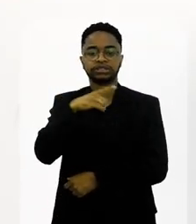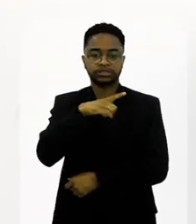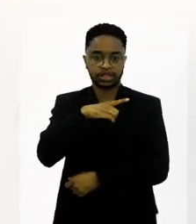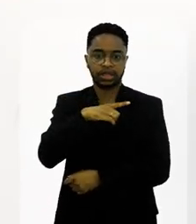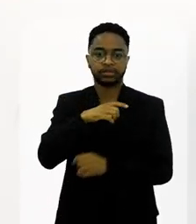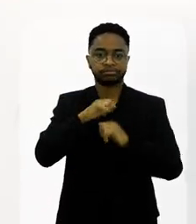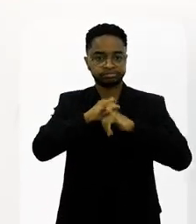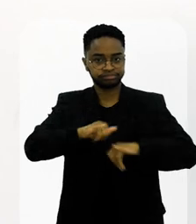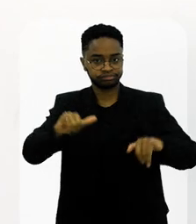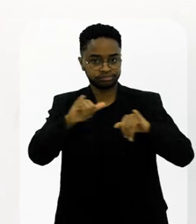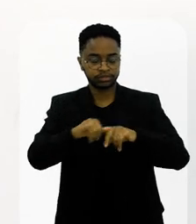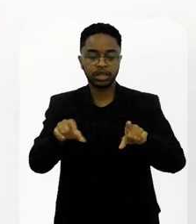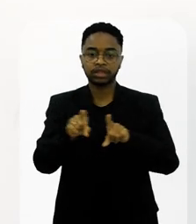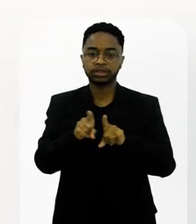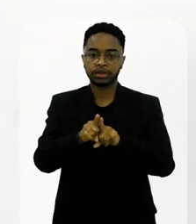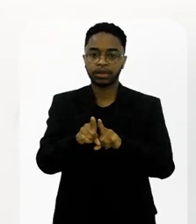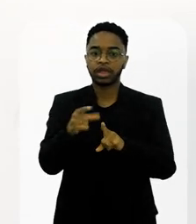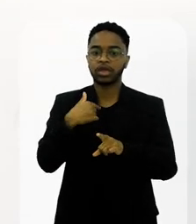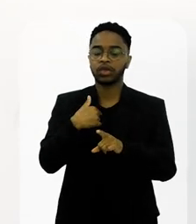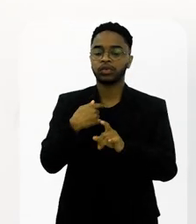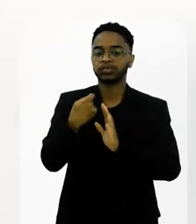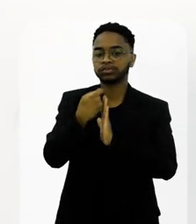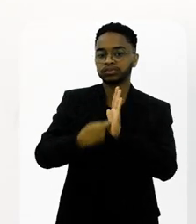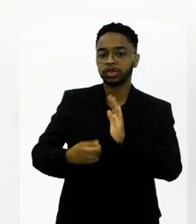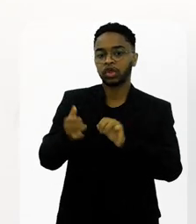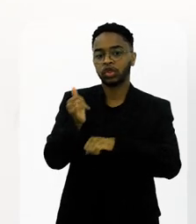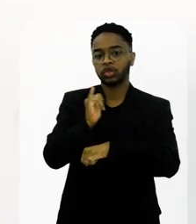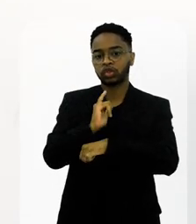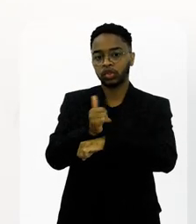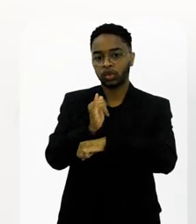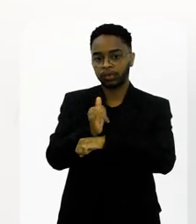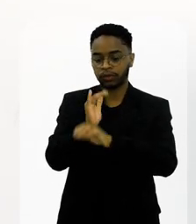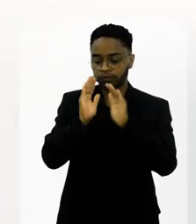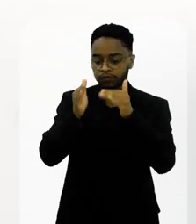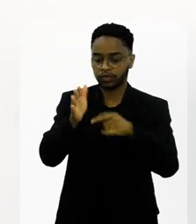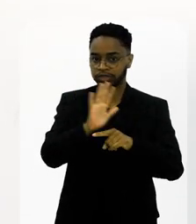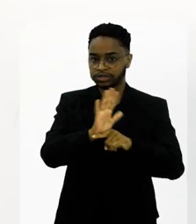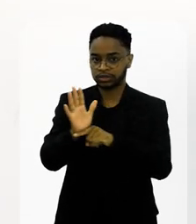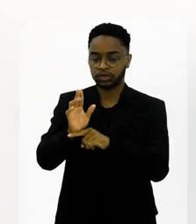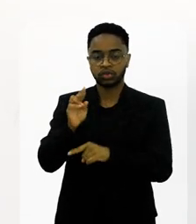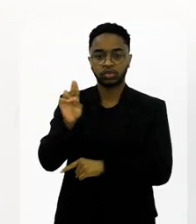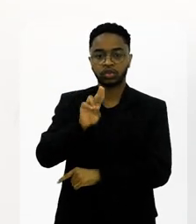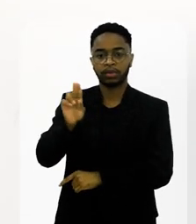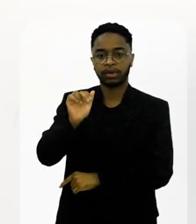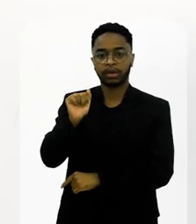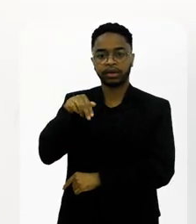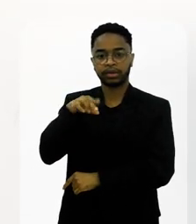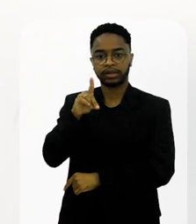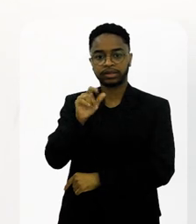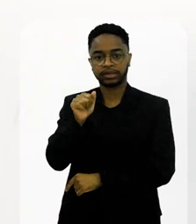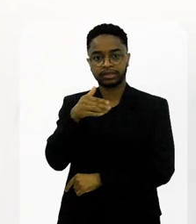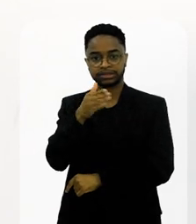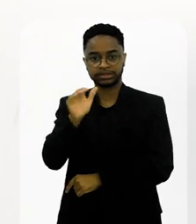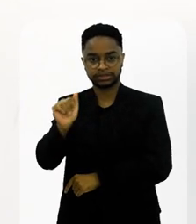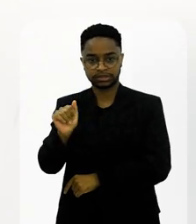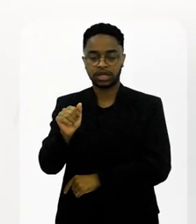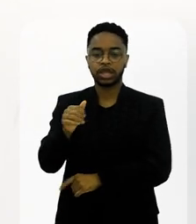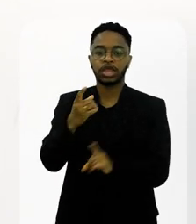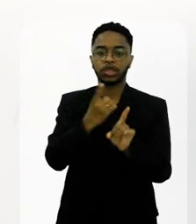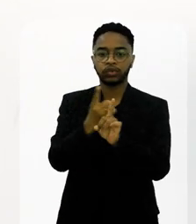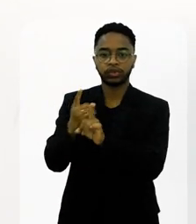Nordeste, vamos estar em vários lugares. E fiz um documentário para cinema, chamado Andança,